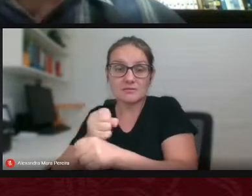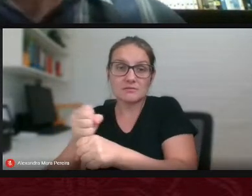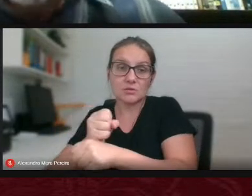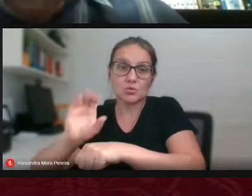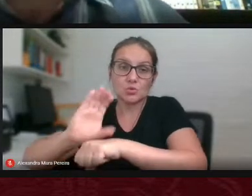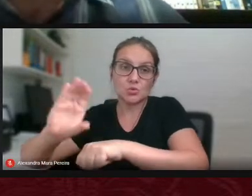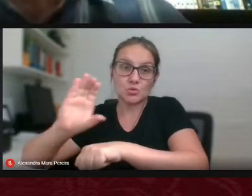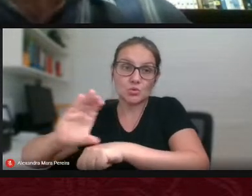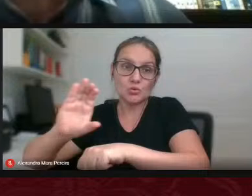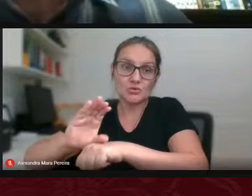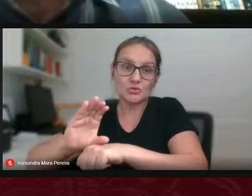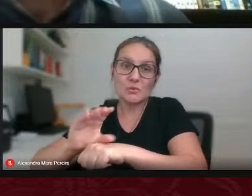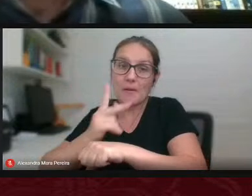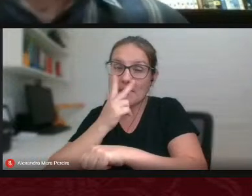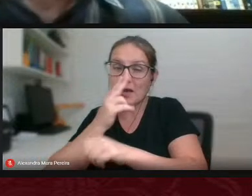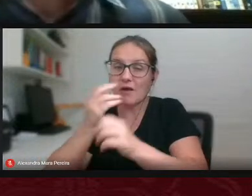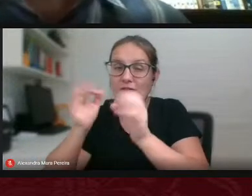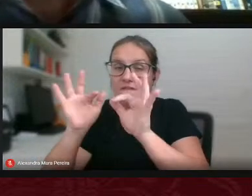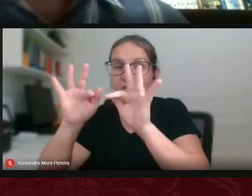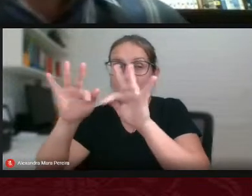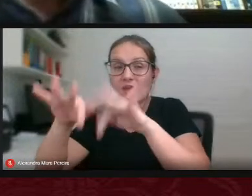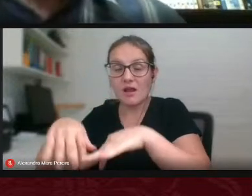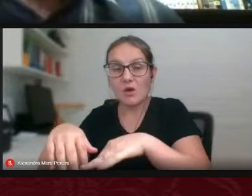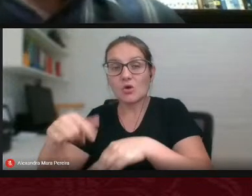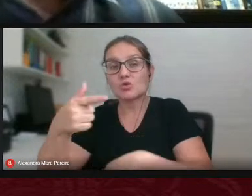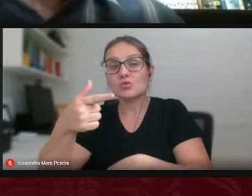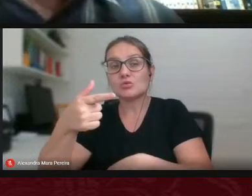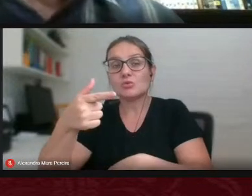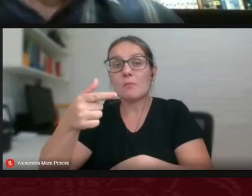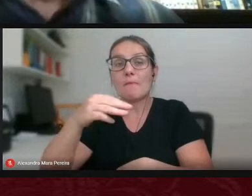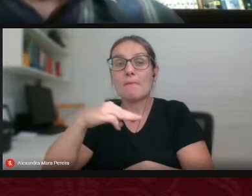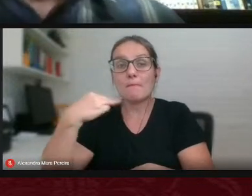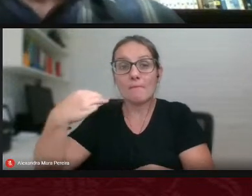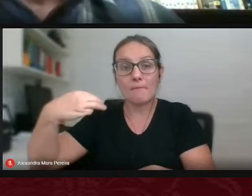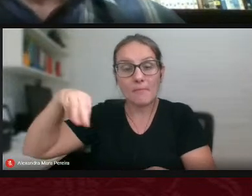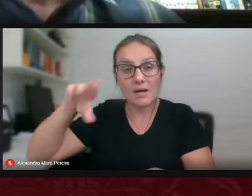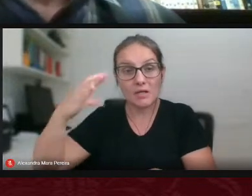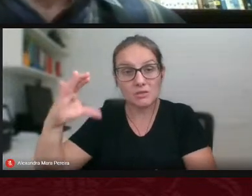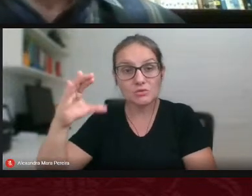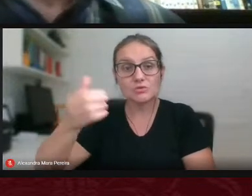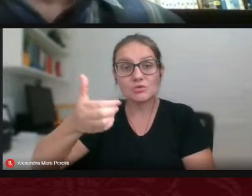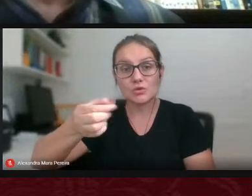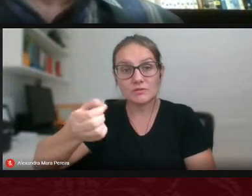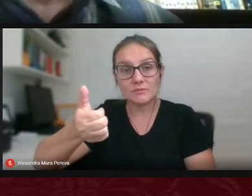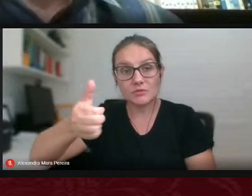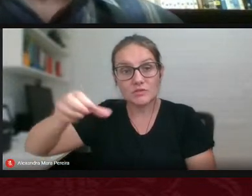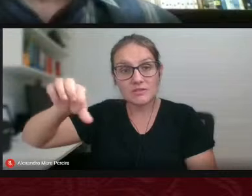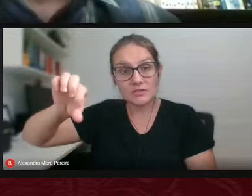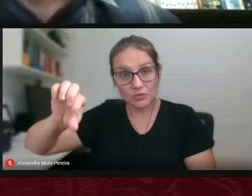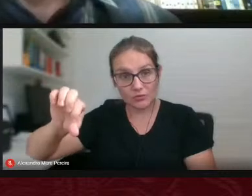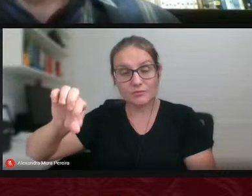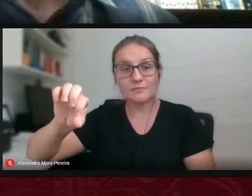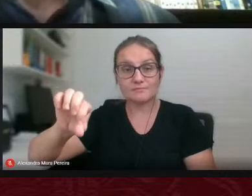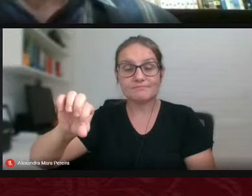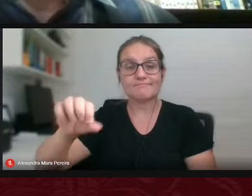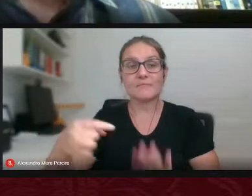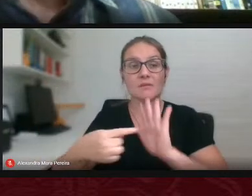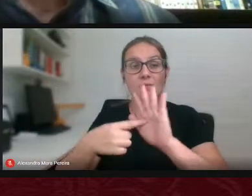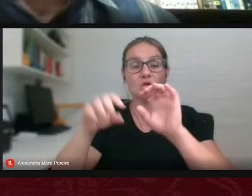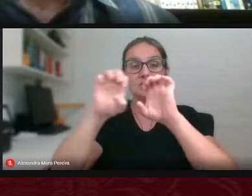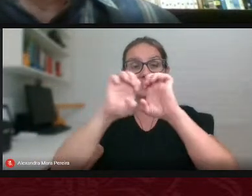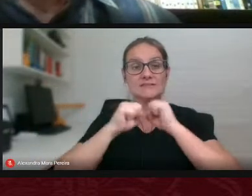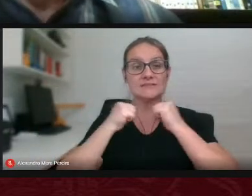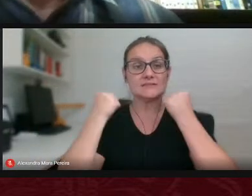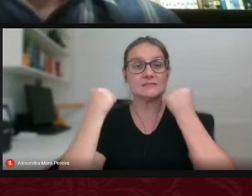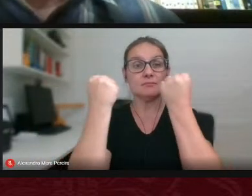também em março de 2019 com a realização justamente do Simpósio de Educação Física da